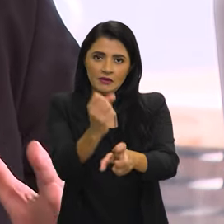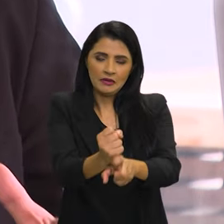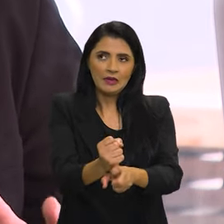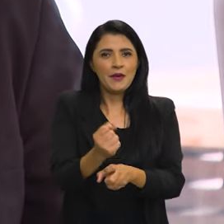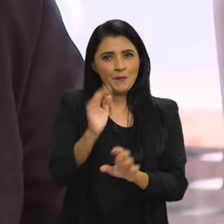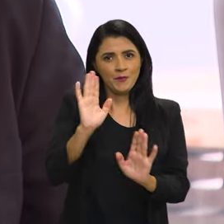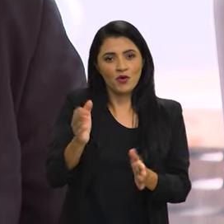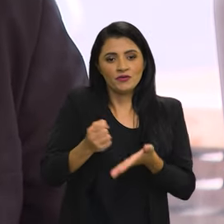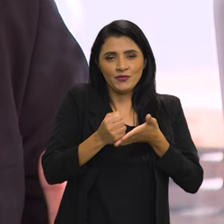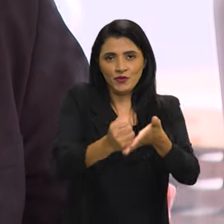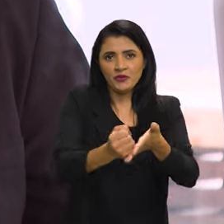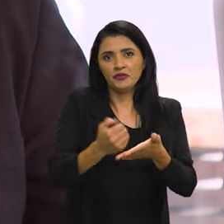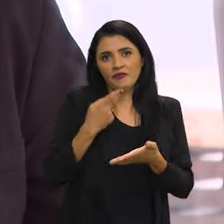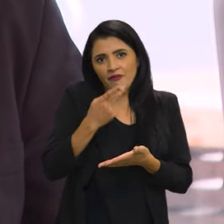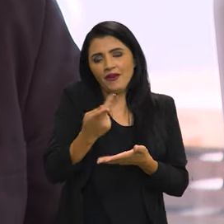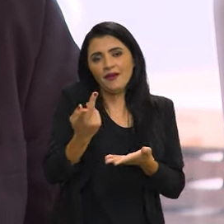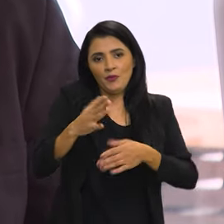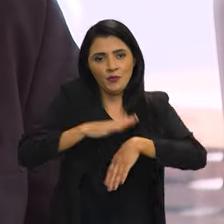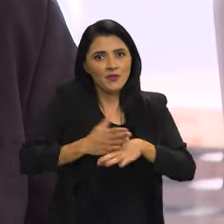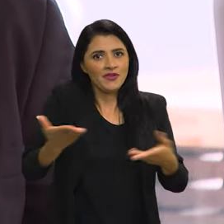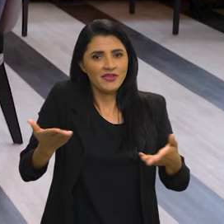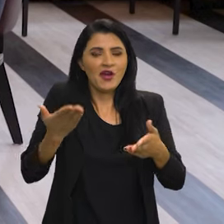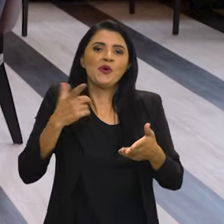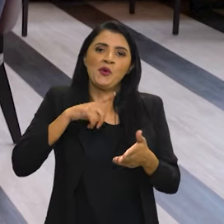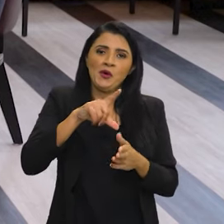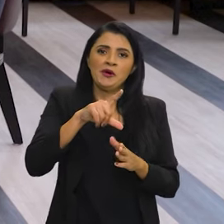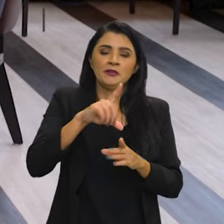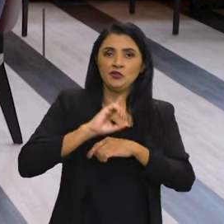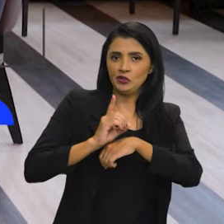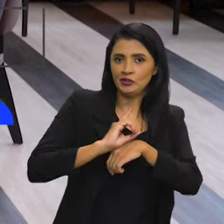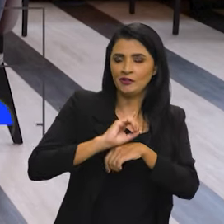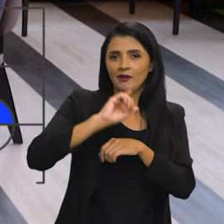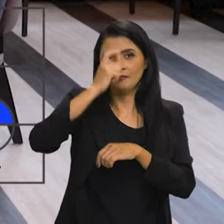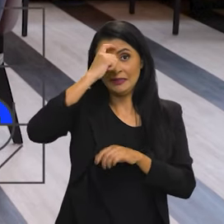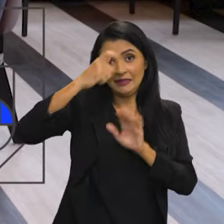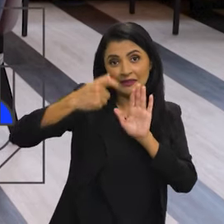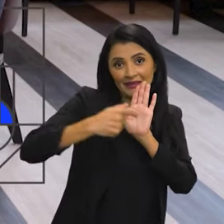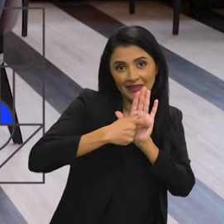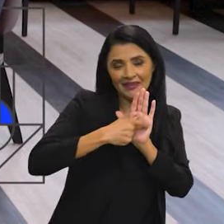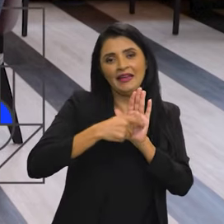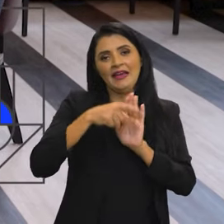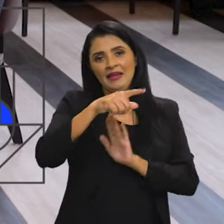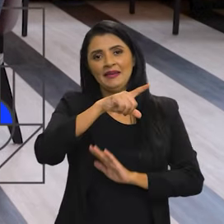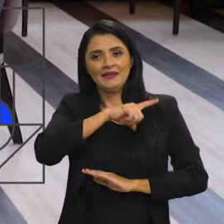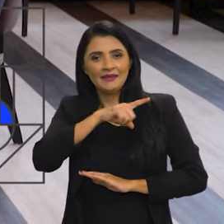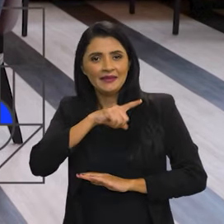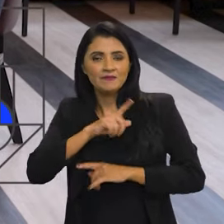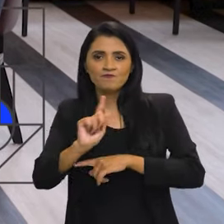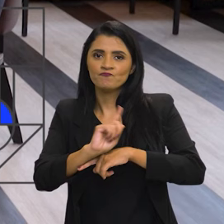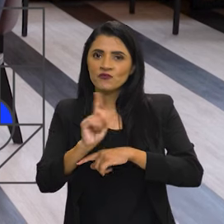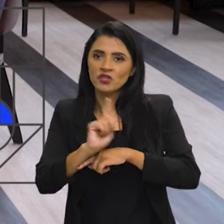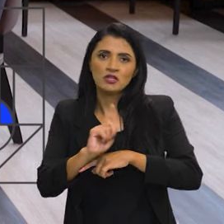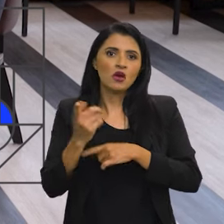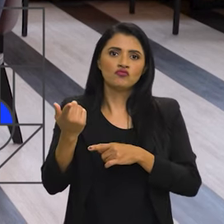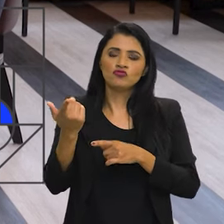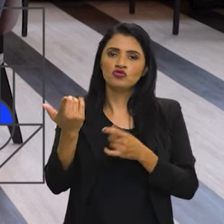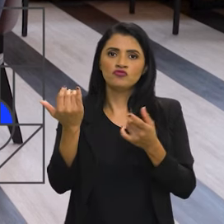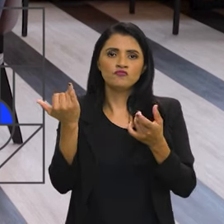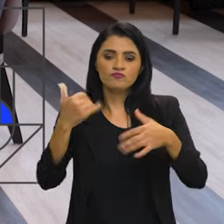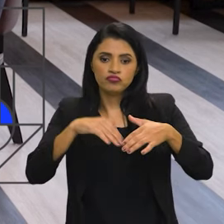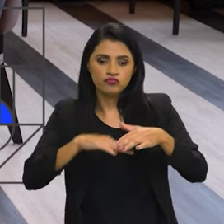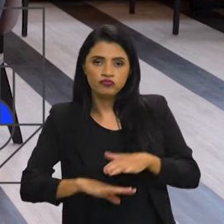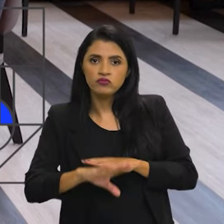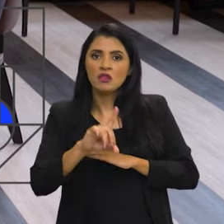hoje já se começa a falar em relação à era digital, de inteligência artificial, chamadas Big Data, que é a gestão de grandes